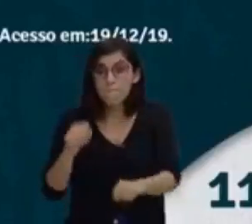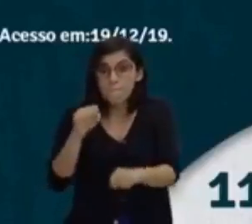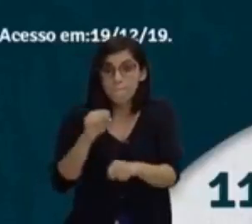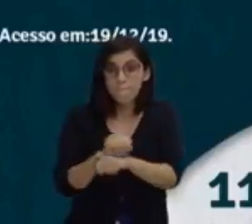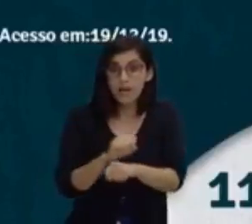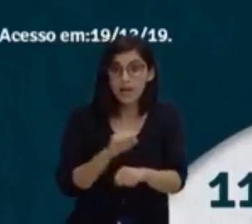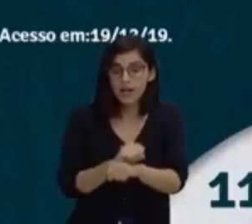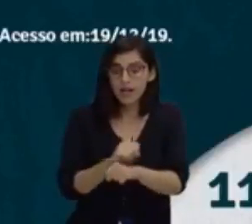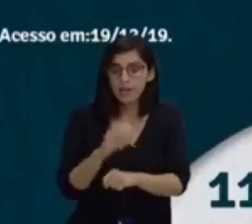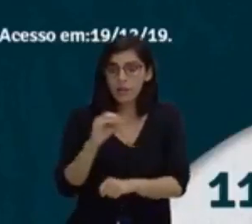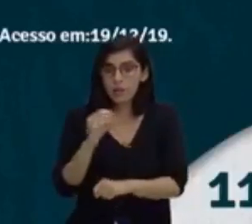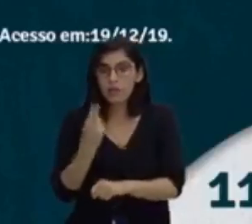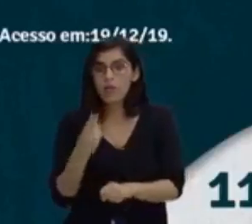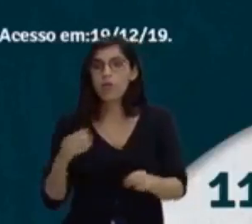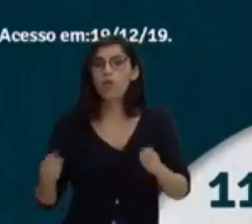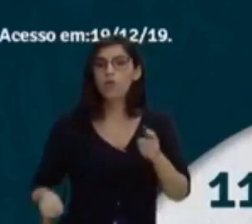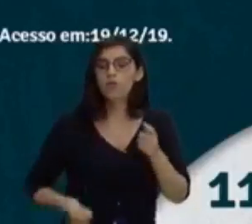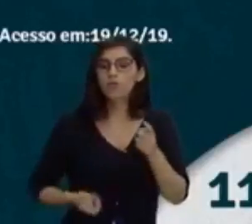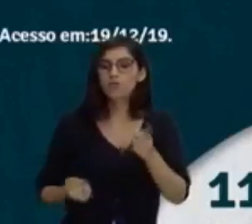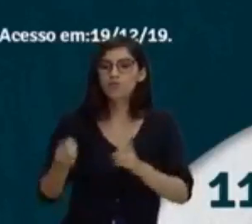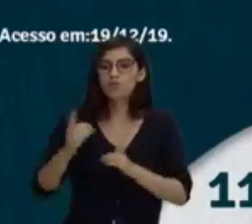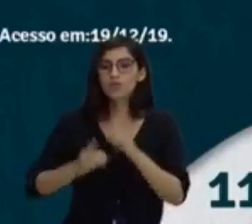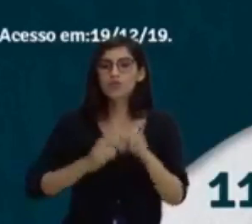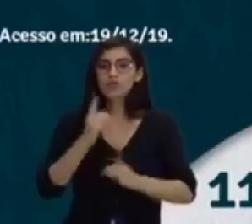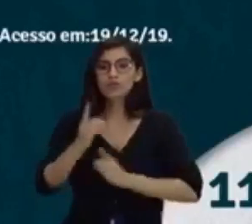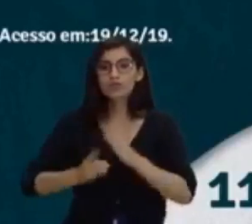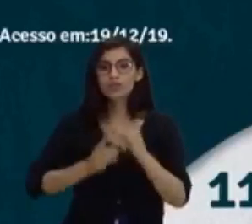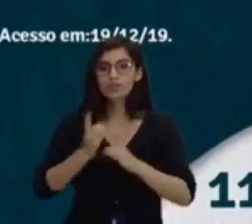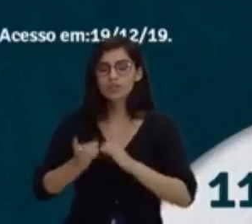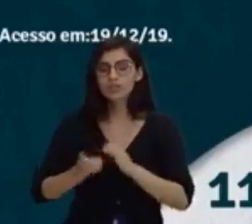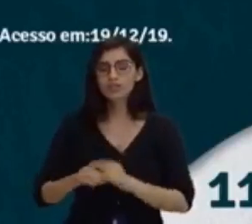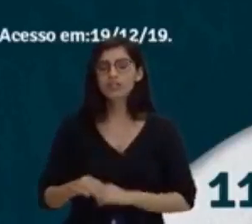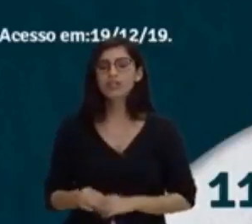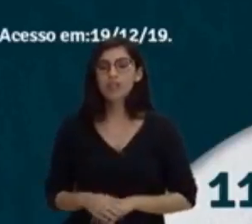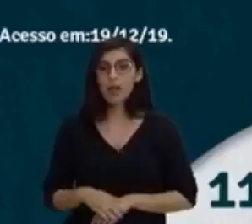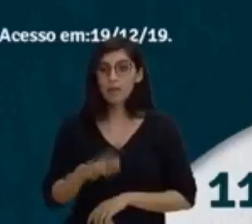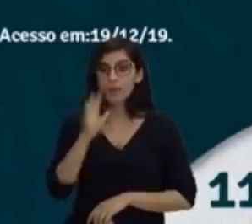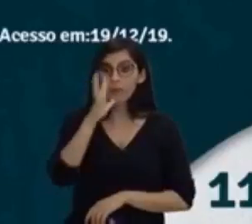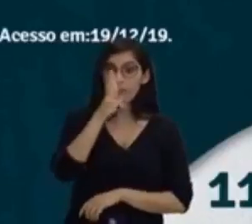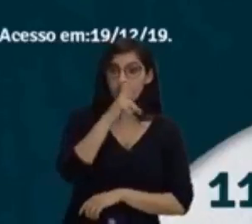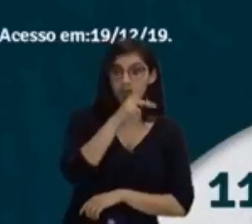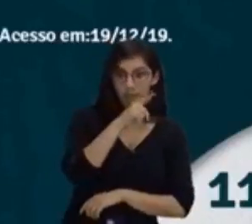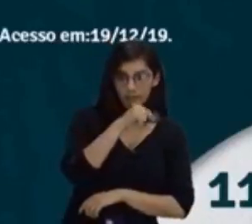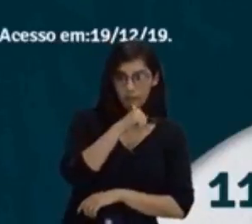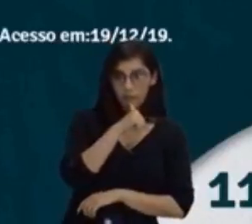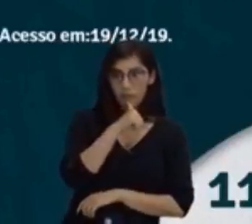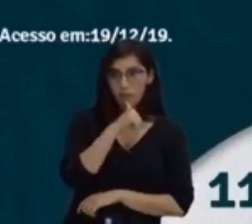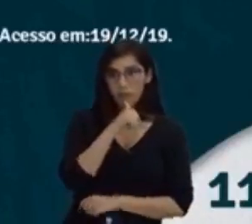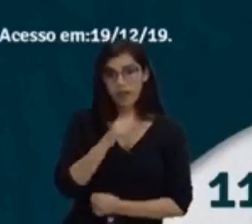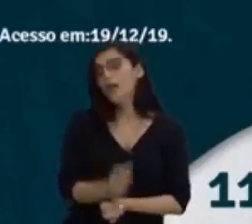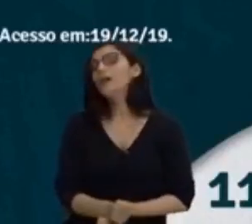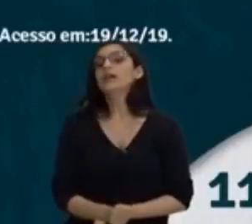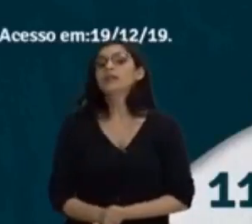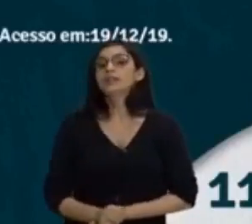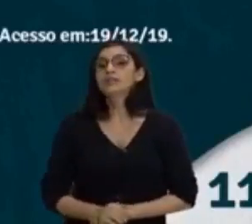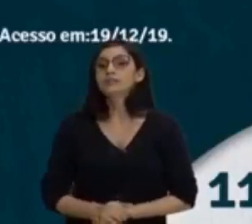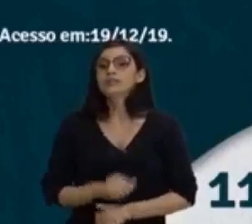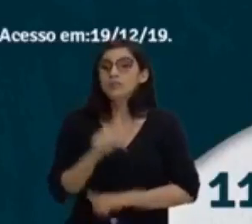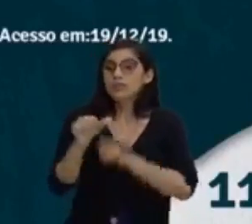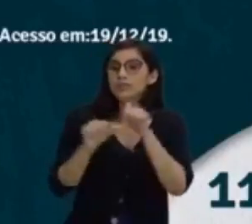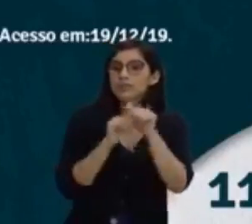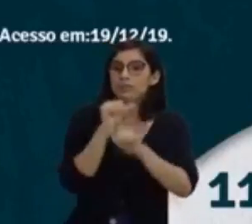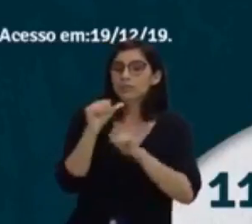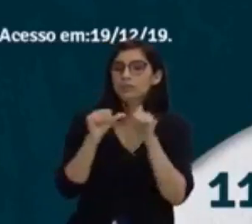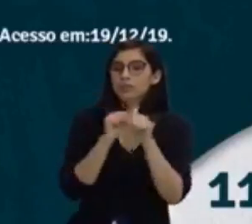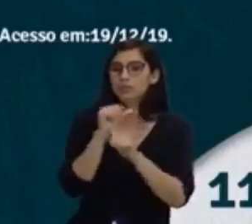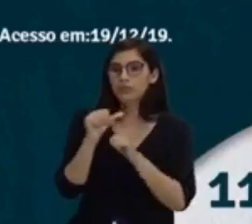dinâmico prolongado, sem afetar a qualidade do exercício. Esse aqui